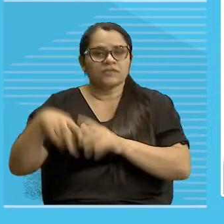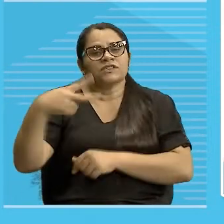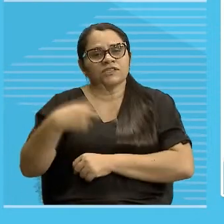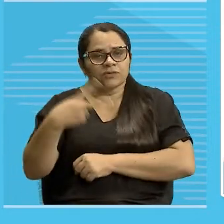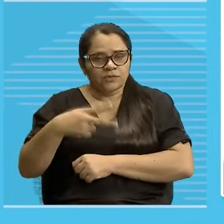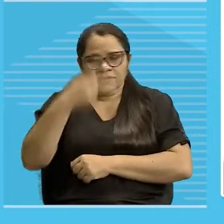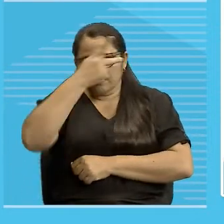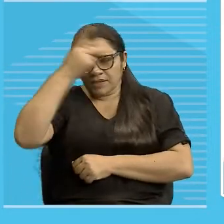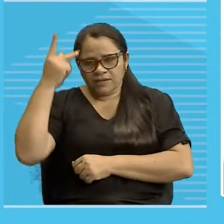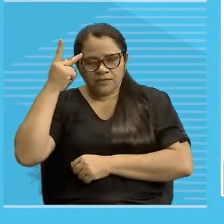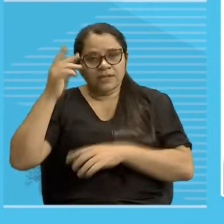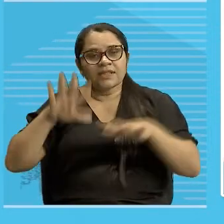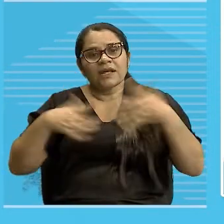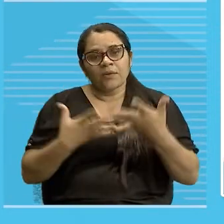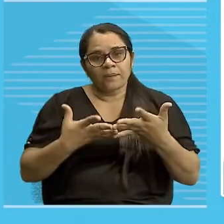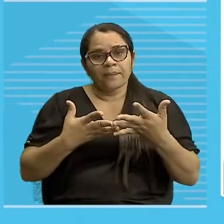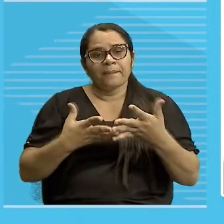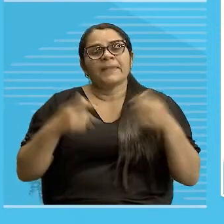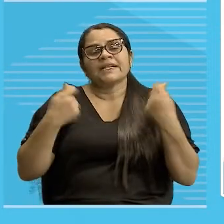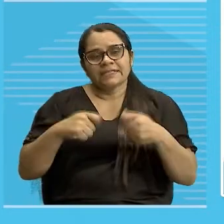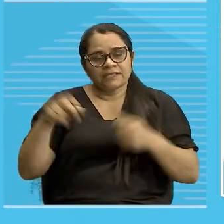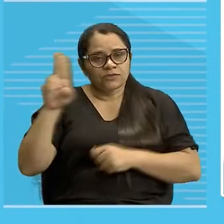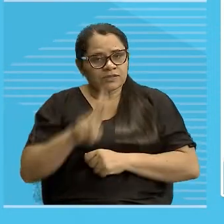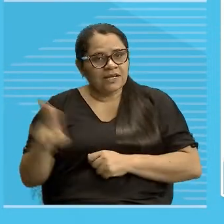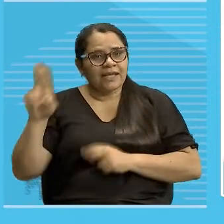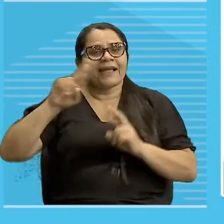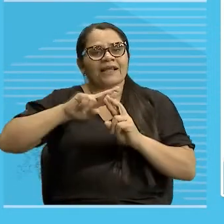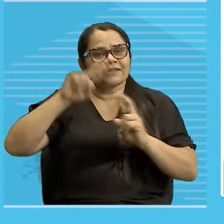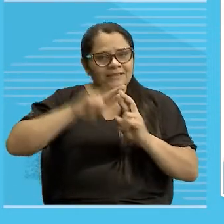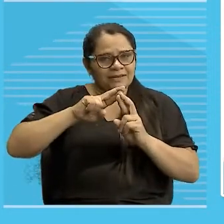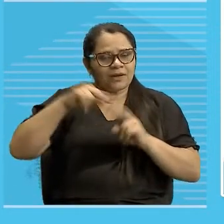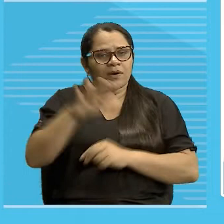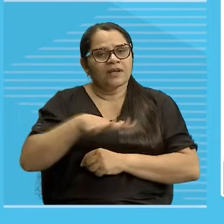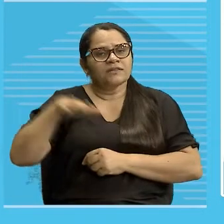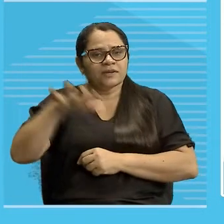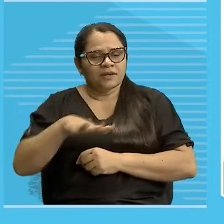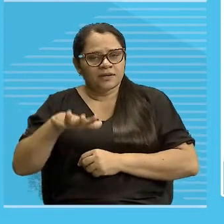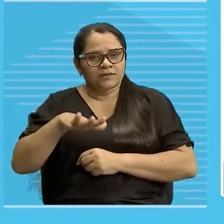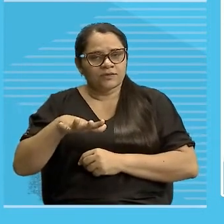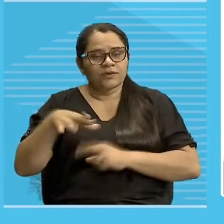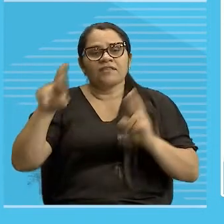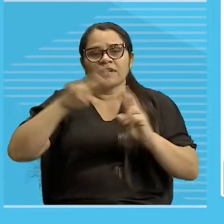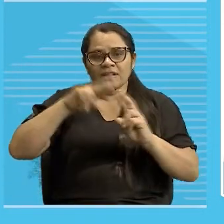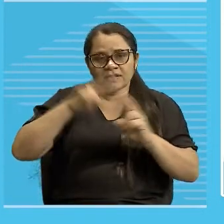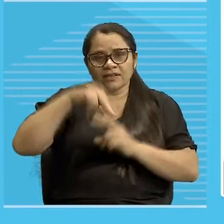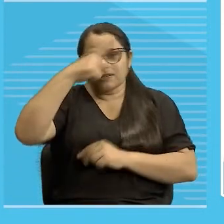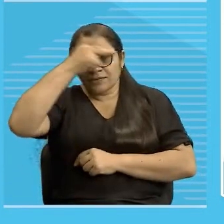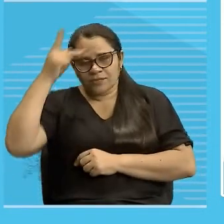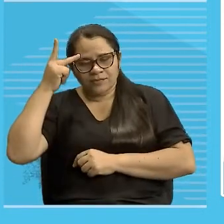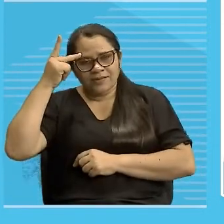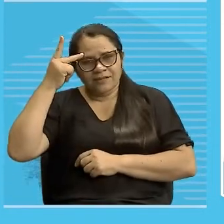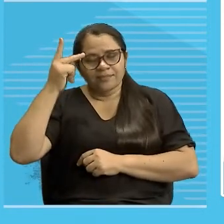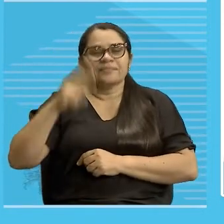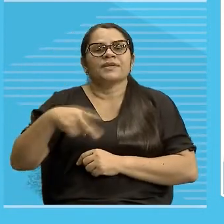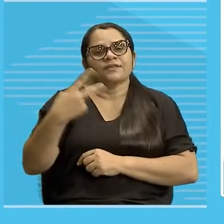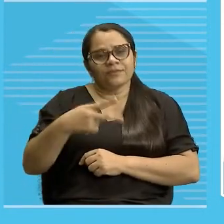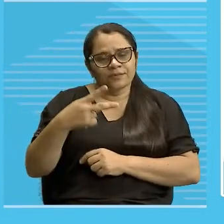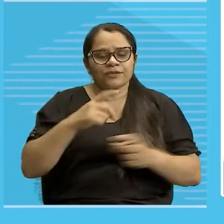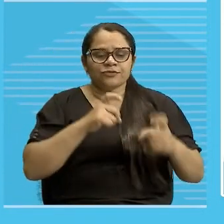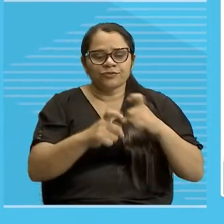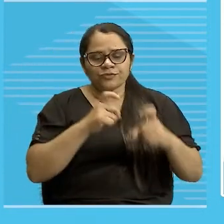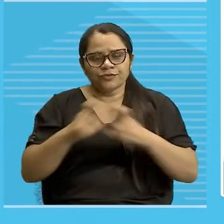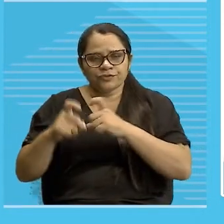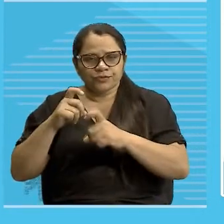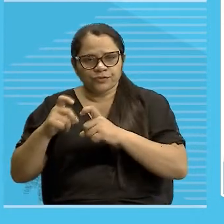em relação ao espaço, a referência à segunda pessoa do discurso, seja, aquele com quem eu falo, que a gente pode